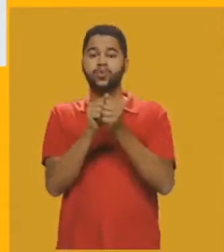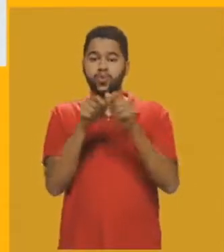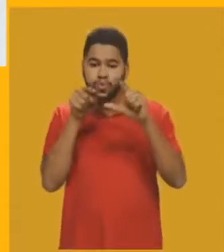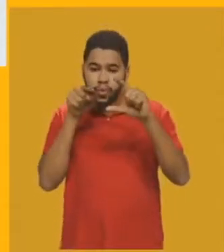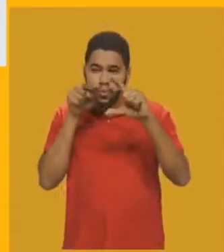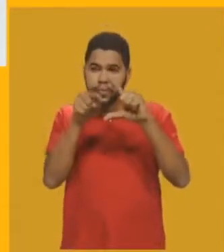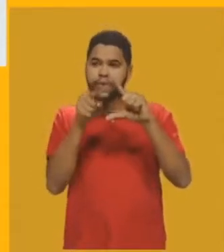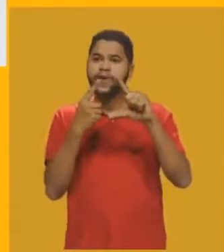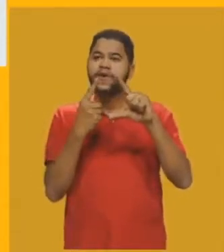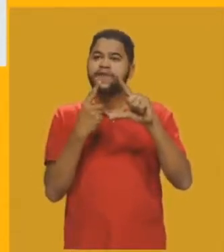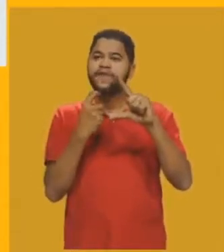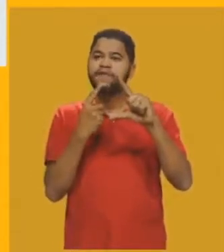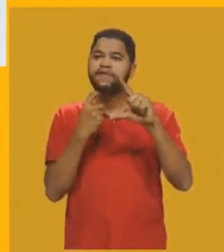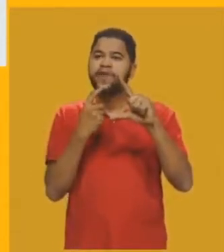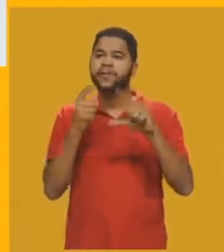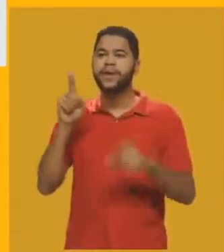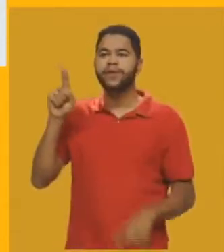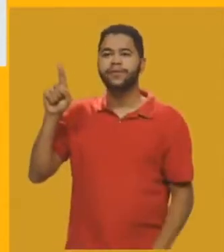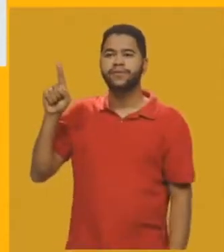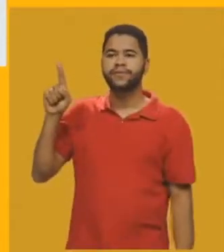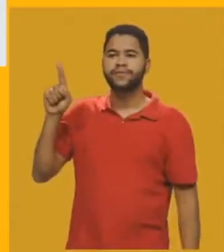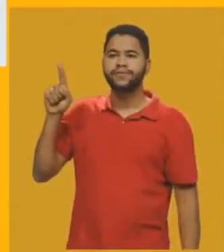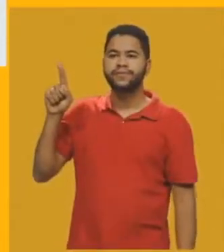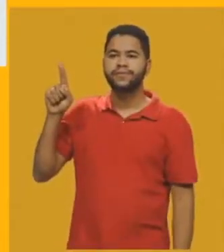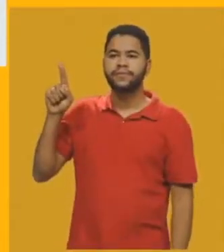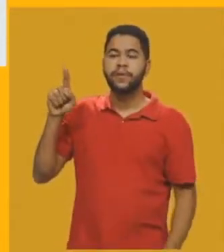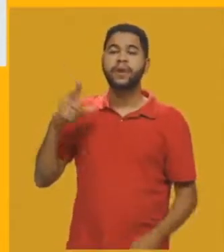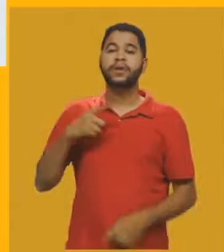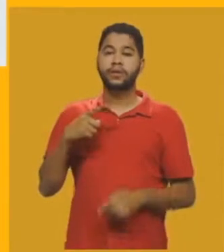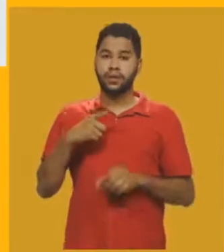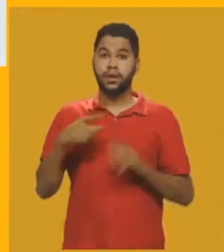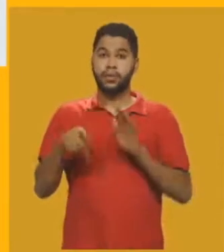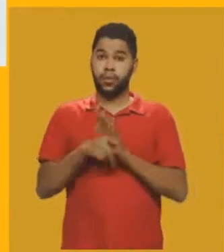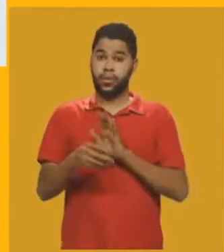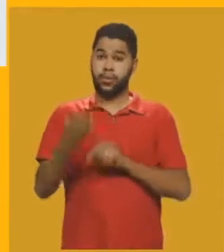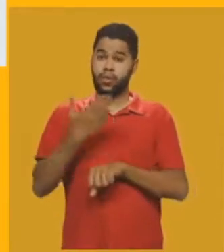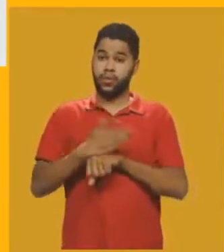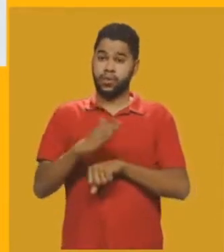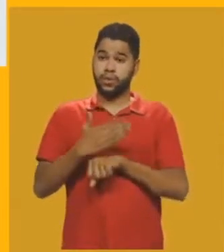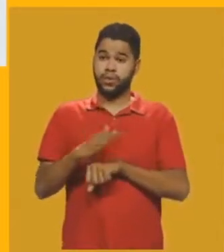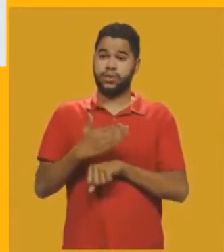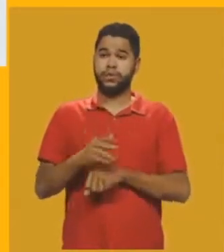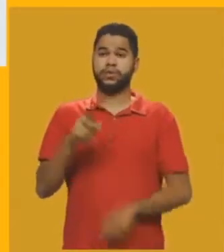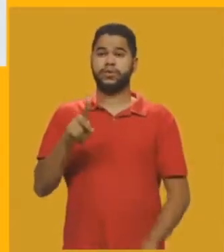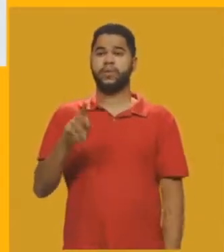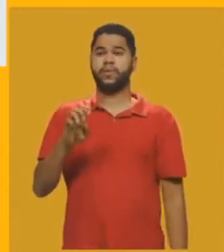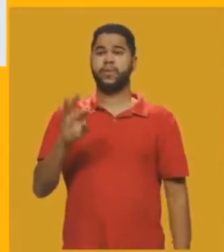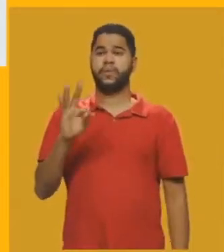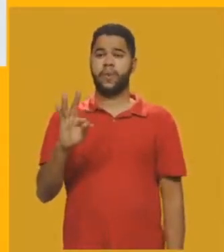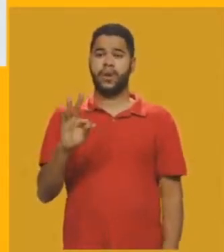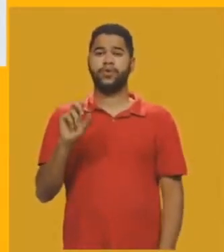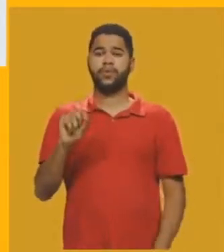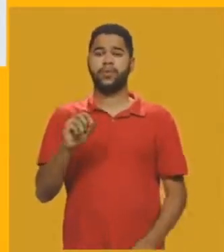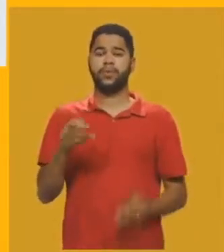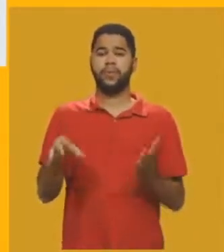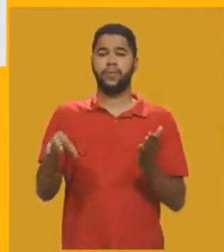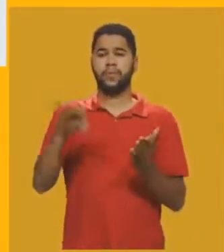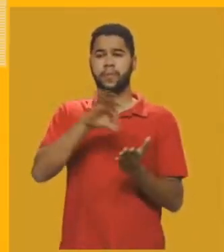tem um exercício do PET, que eu fiz com vocês, né? Está lá na página 26,